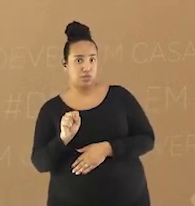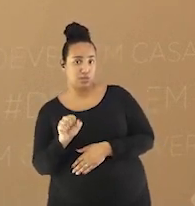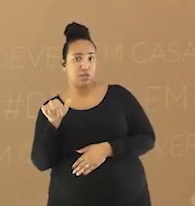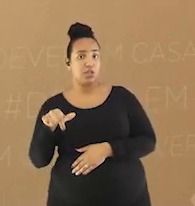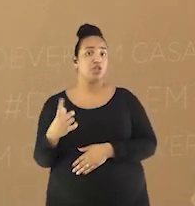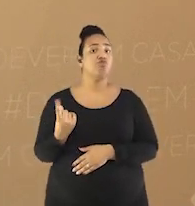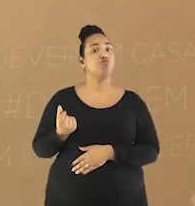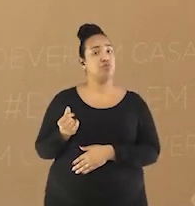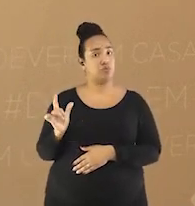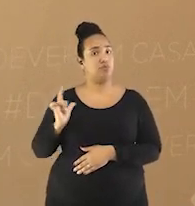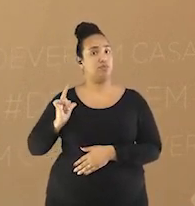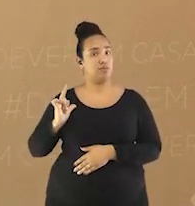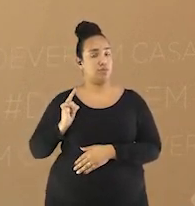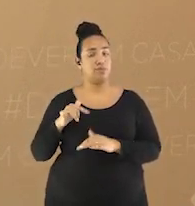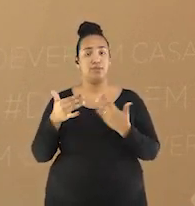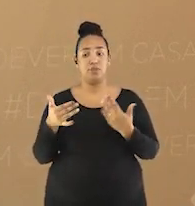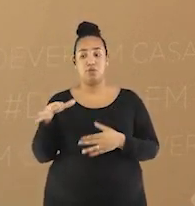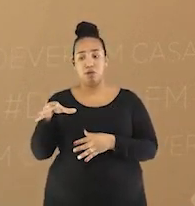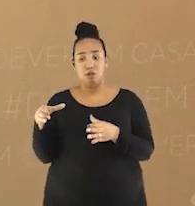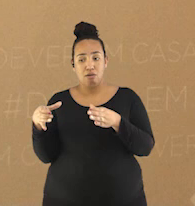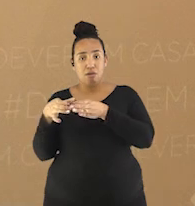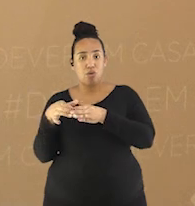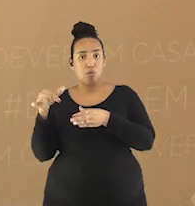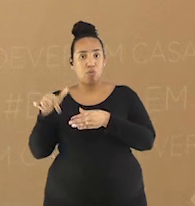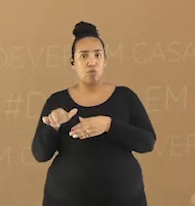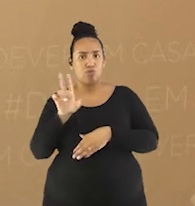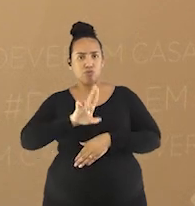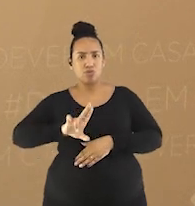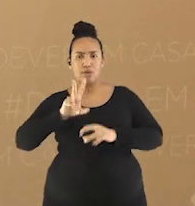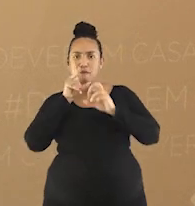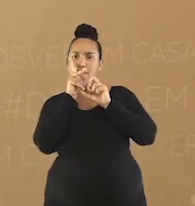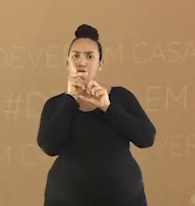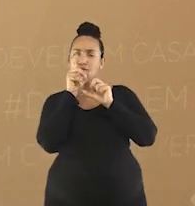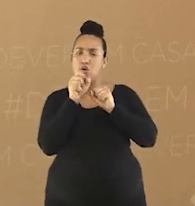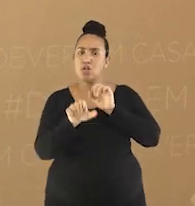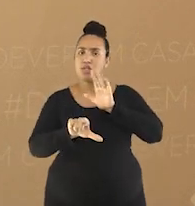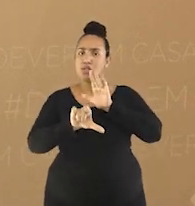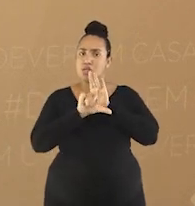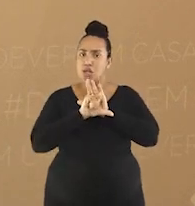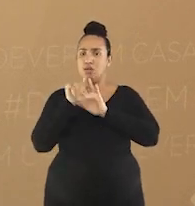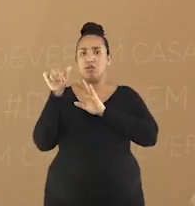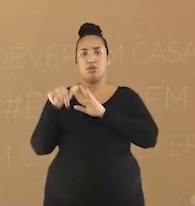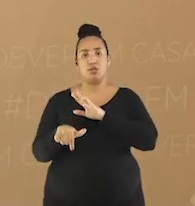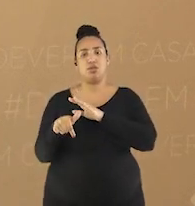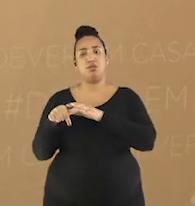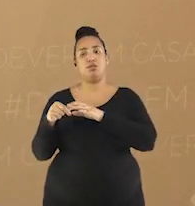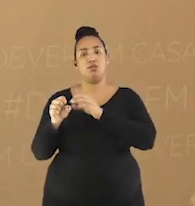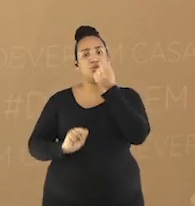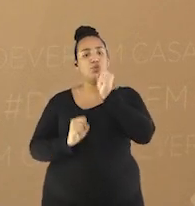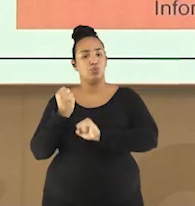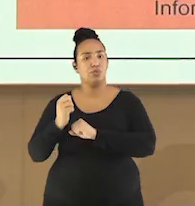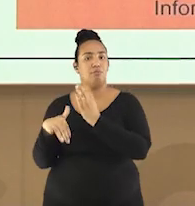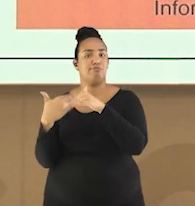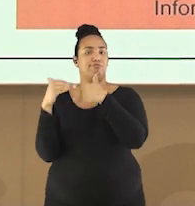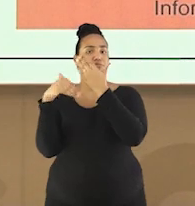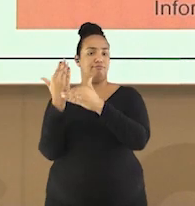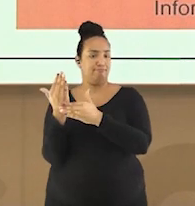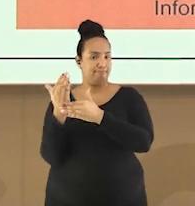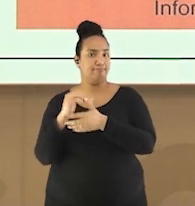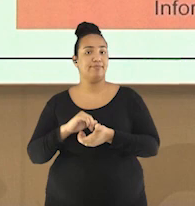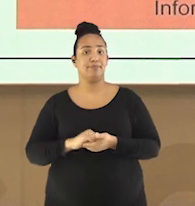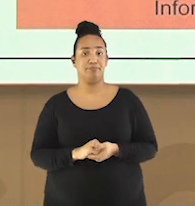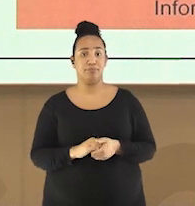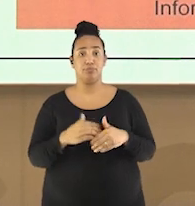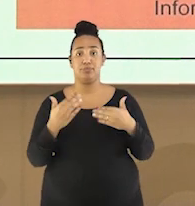liberais vão utilizar toda a sua força, leis e incentivos para crescer cada vez mais suas indústrias. O